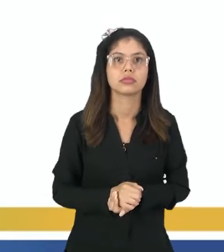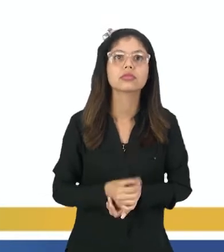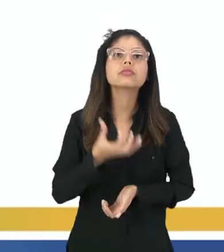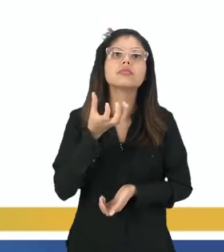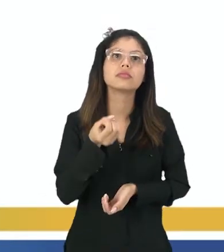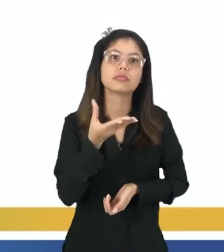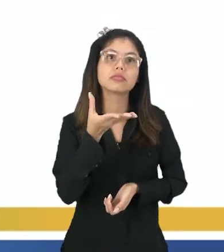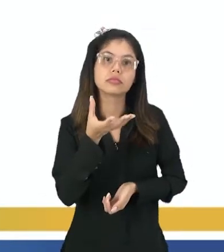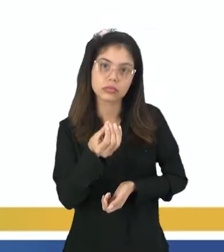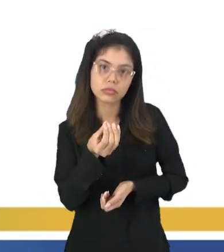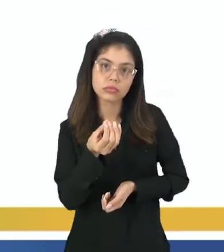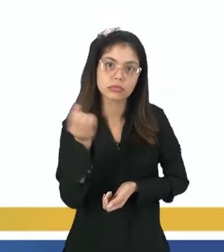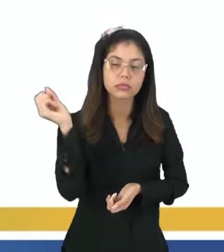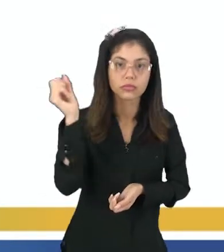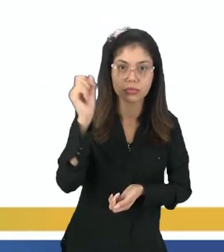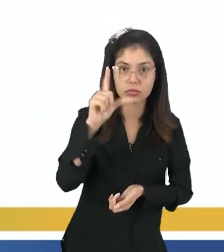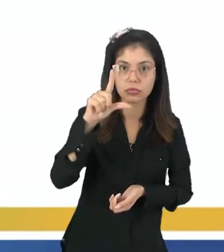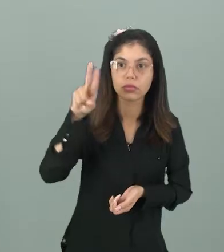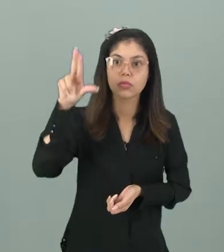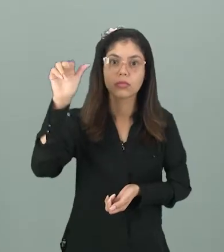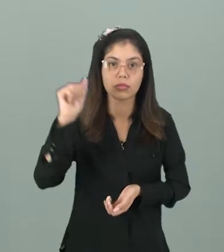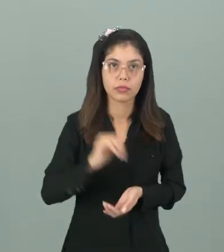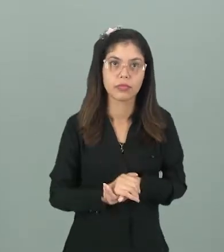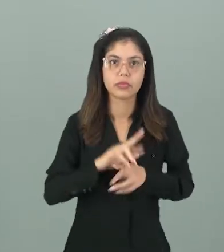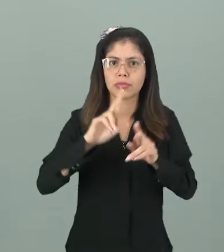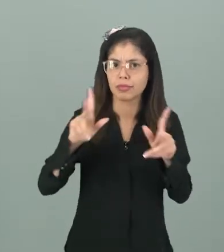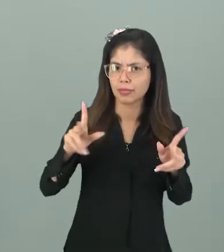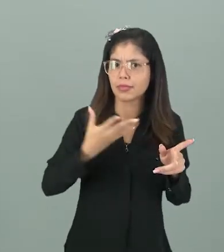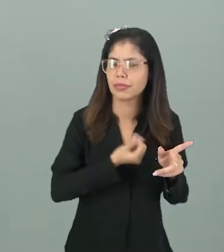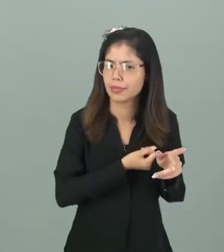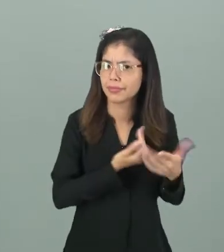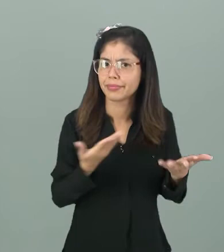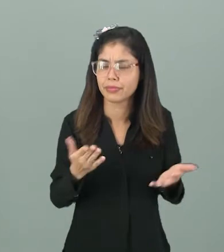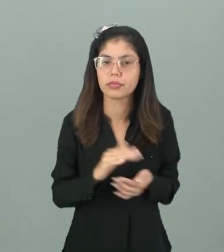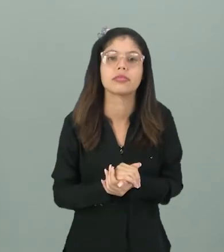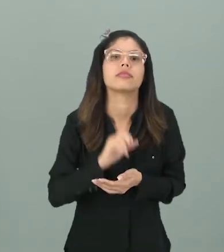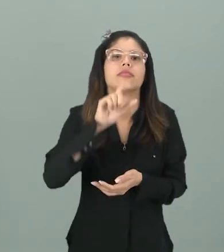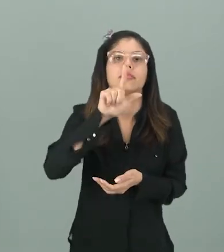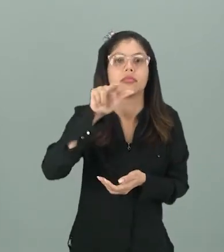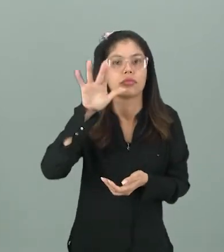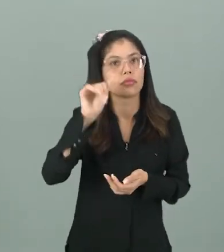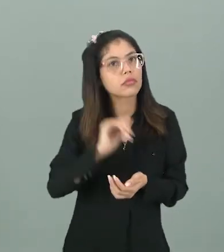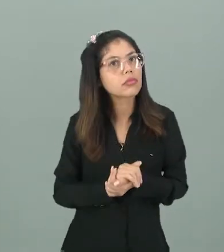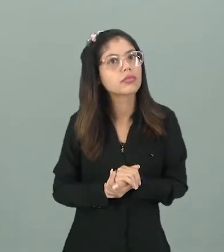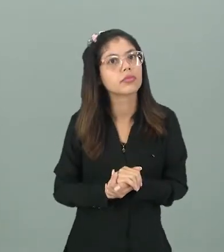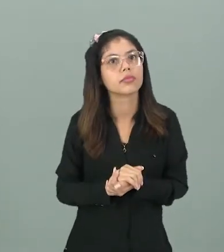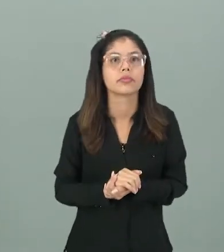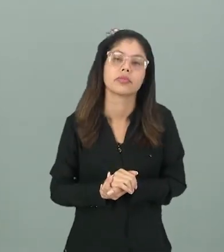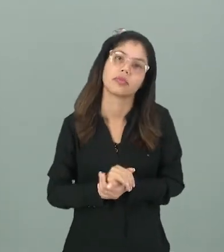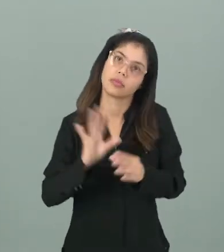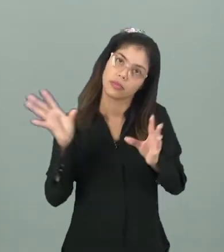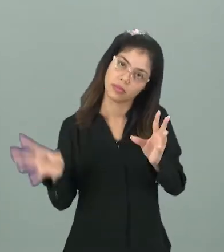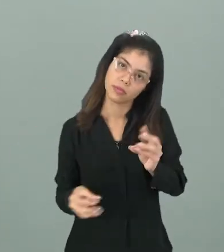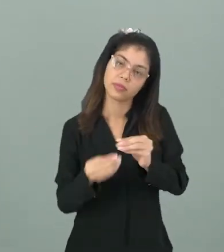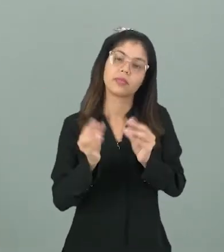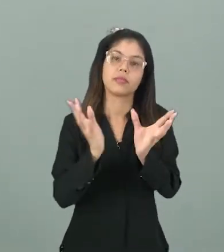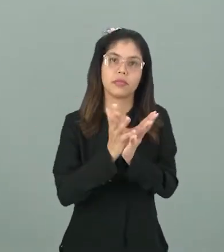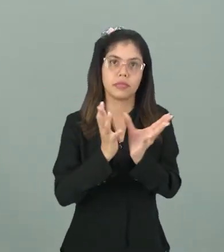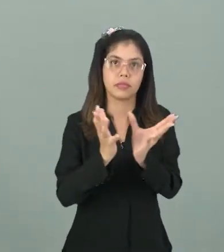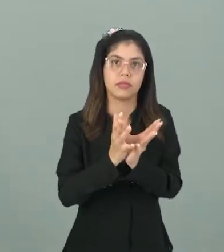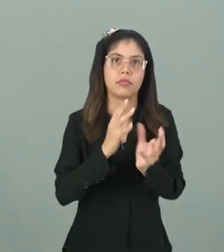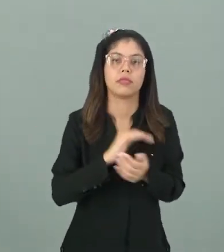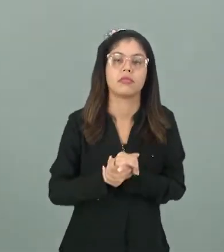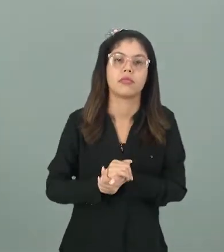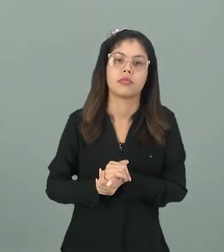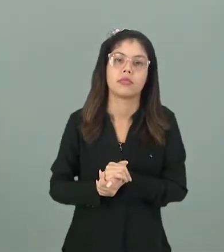65 luas. Então, é um número bem diferente. E essas luas, como eu falei, são aí encaixadas no grupo dos